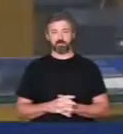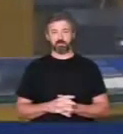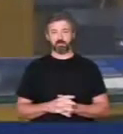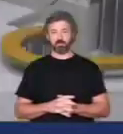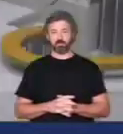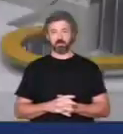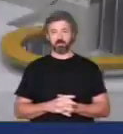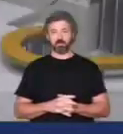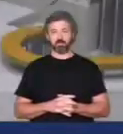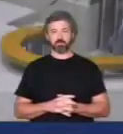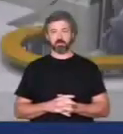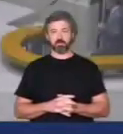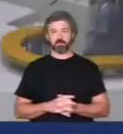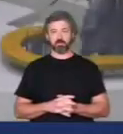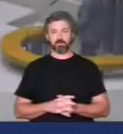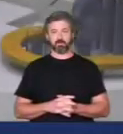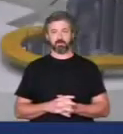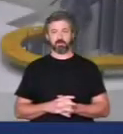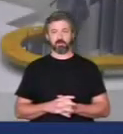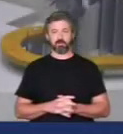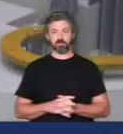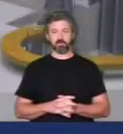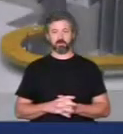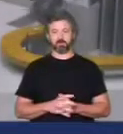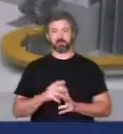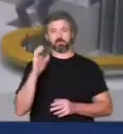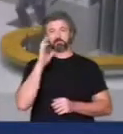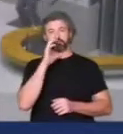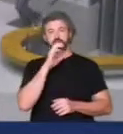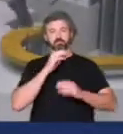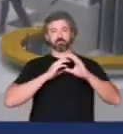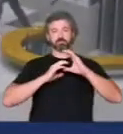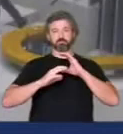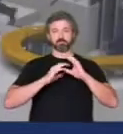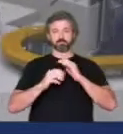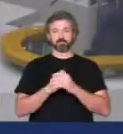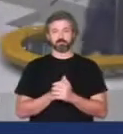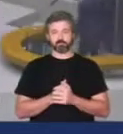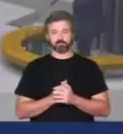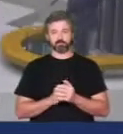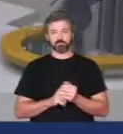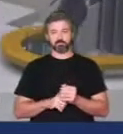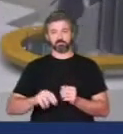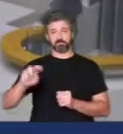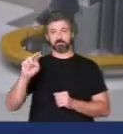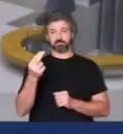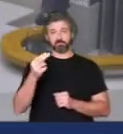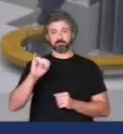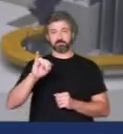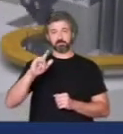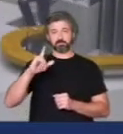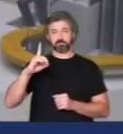Ildo Rocha breves comunicados deputado Ildo Rocha do MDB do Maranhão